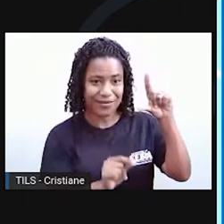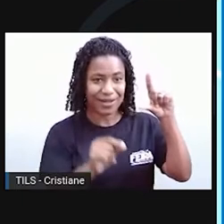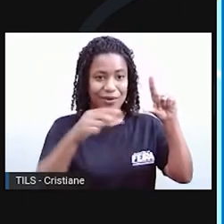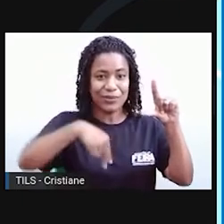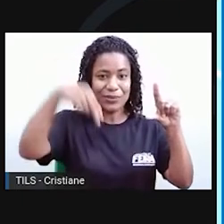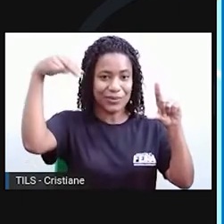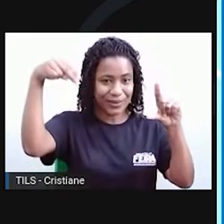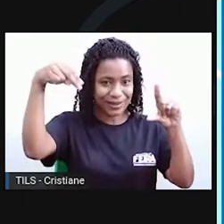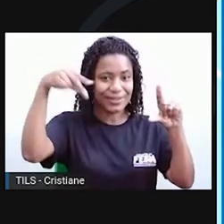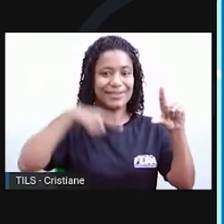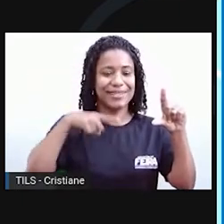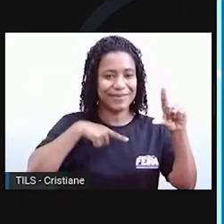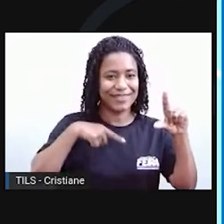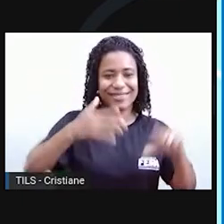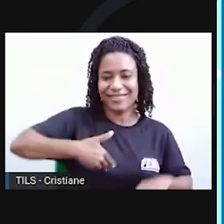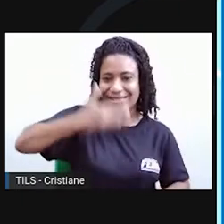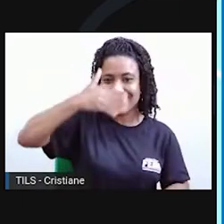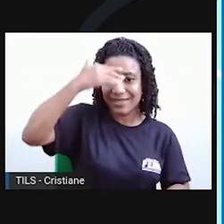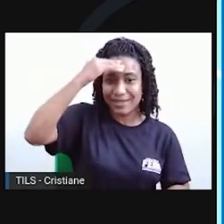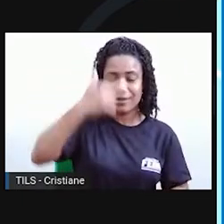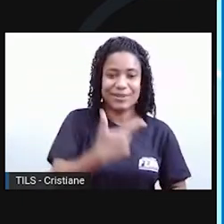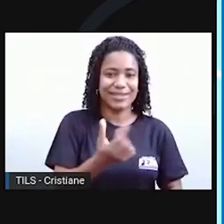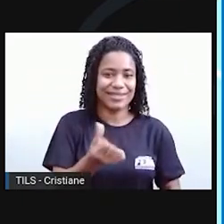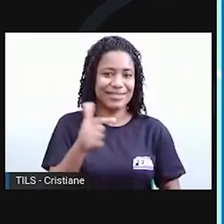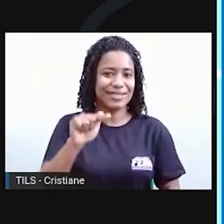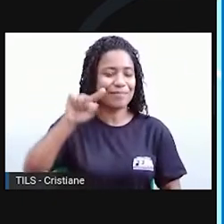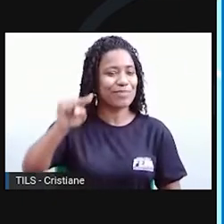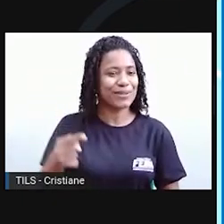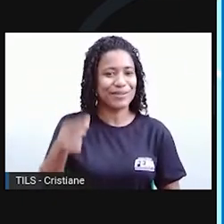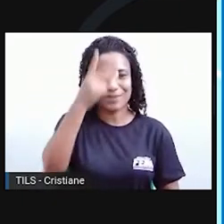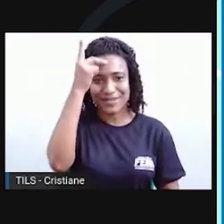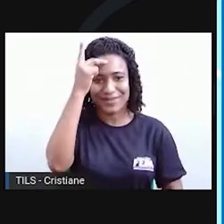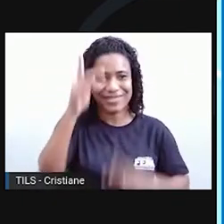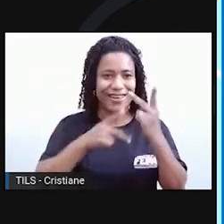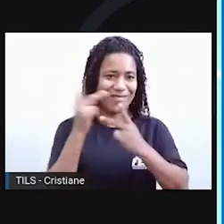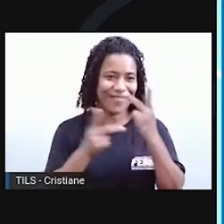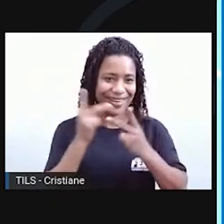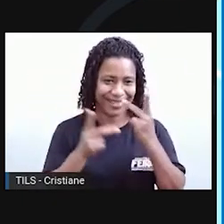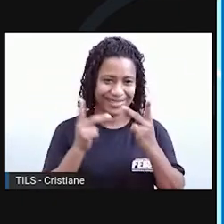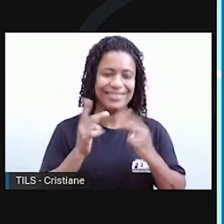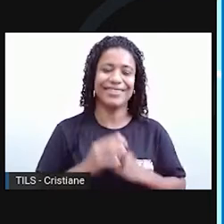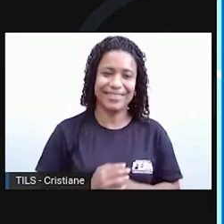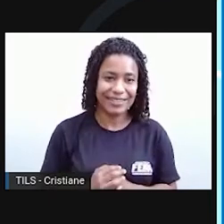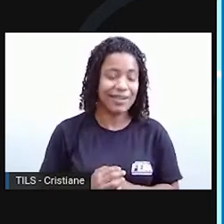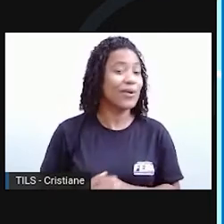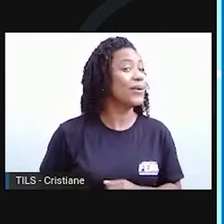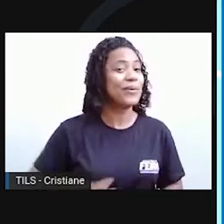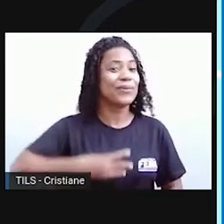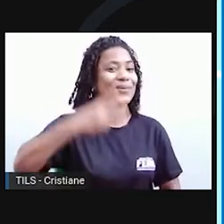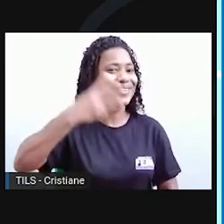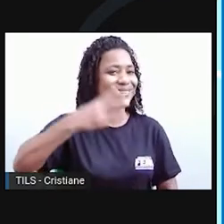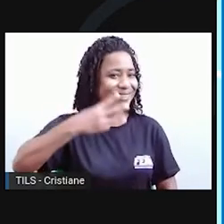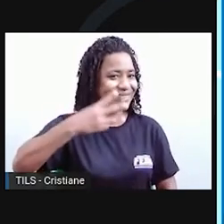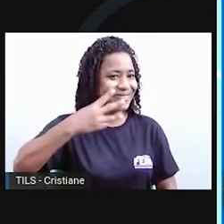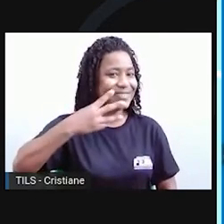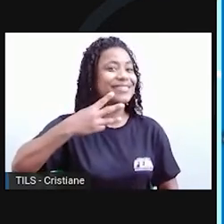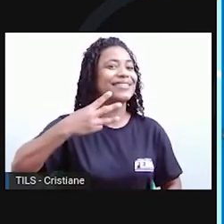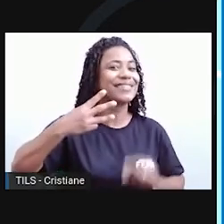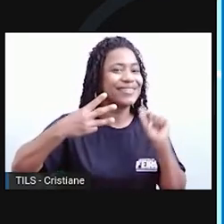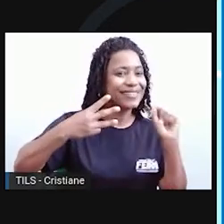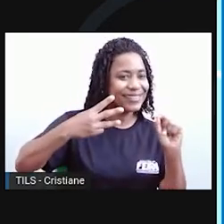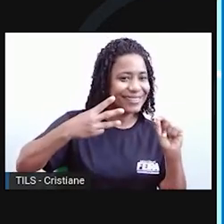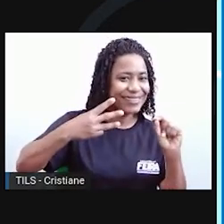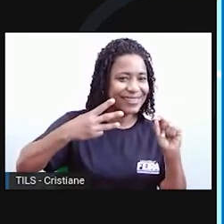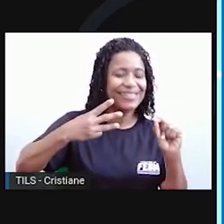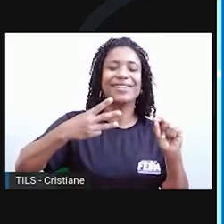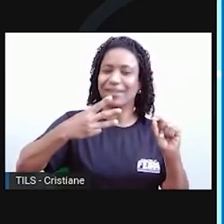267 milhões de falantes. E agora chegando em nosso top 3, o nosso terceiro lugar está com